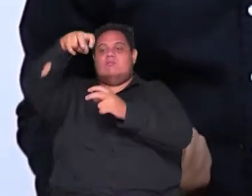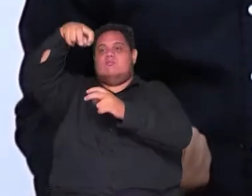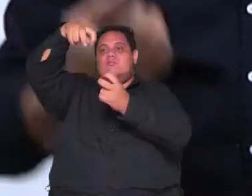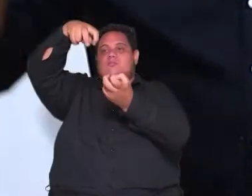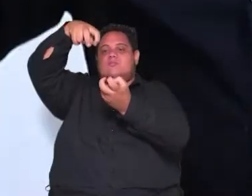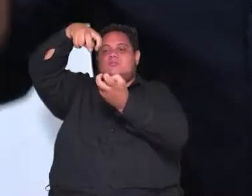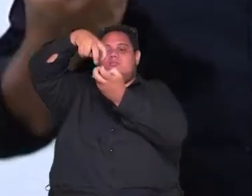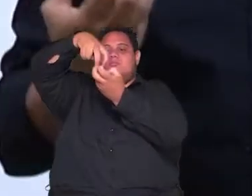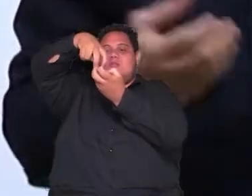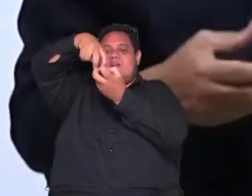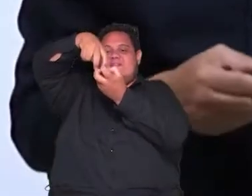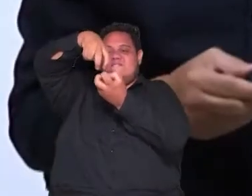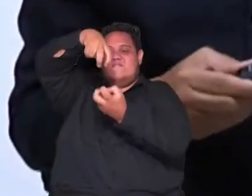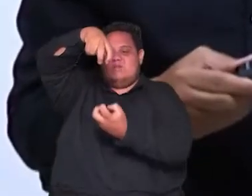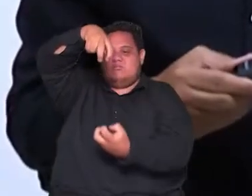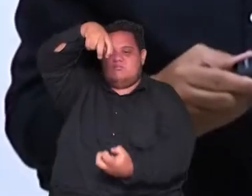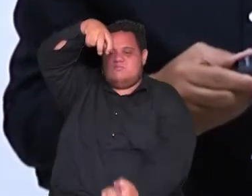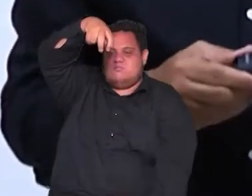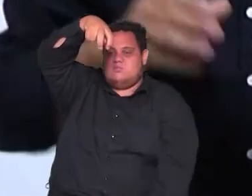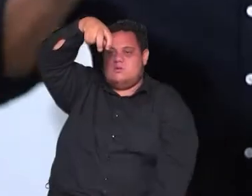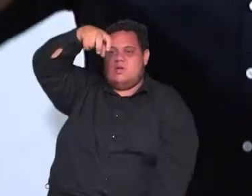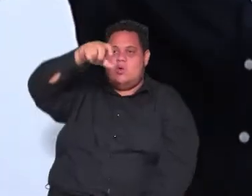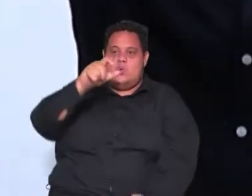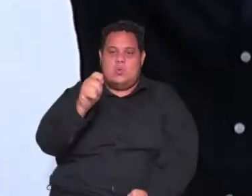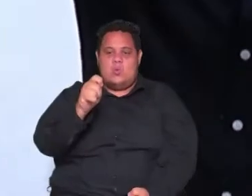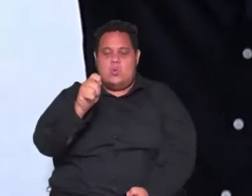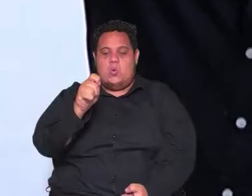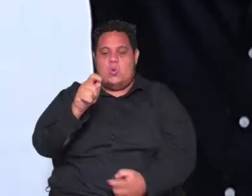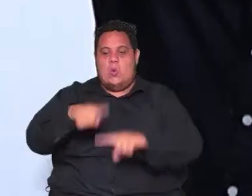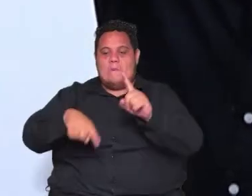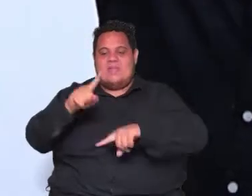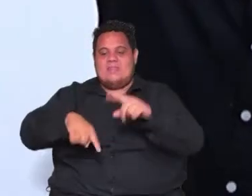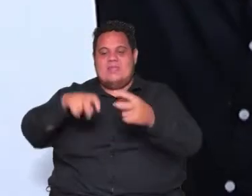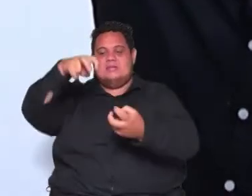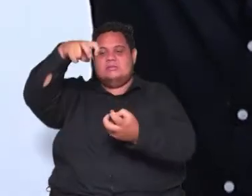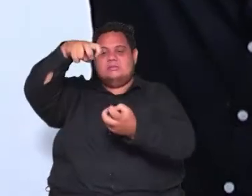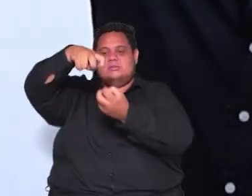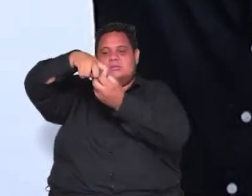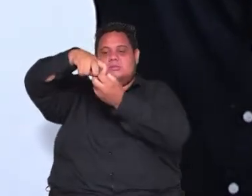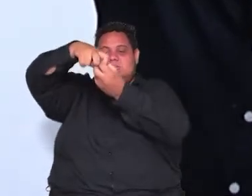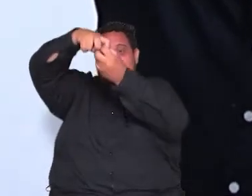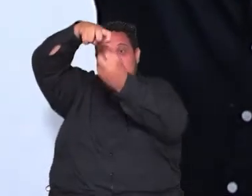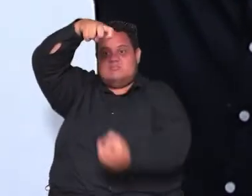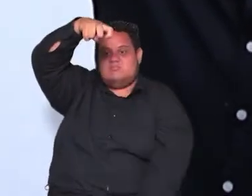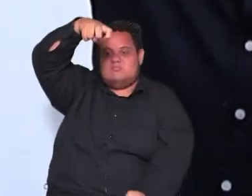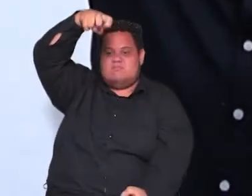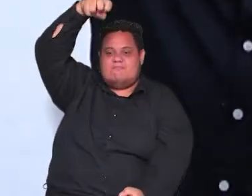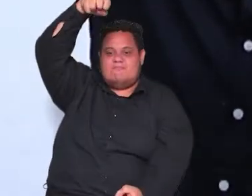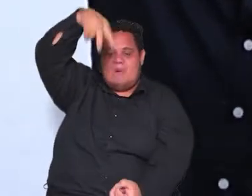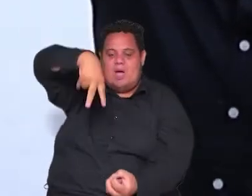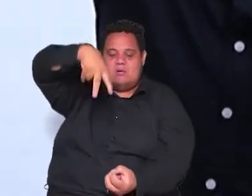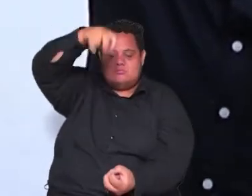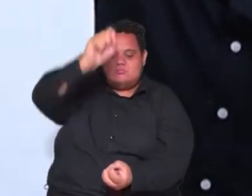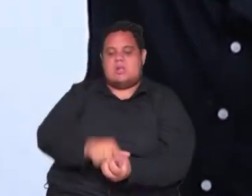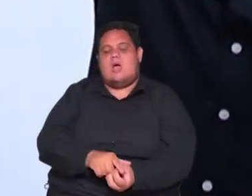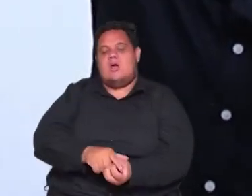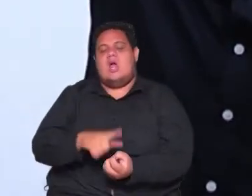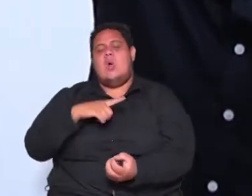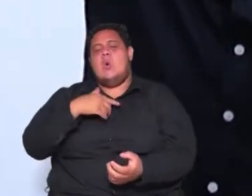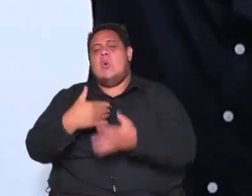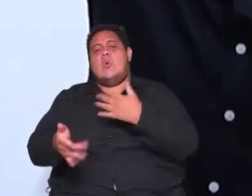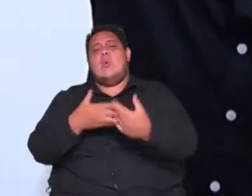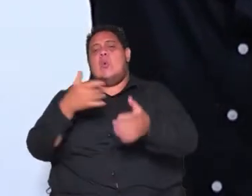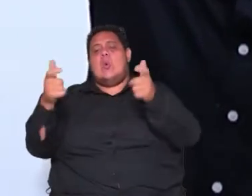terra para essa força gravitacional então em qualquer lugar que eu estiver né sobre a terra que está